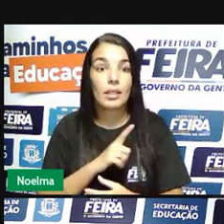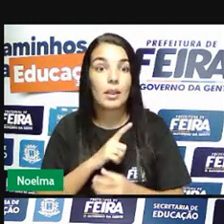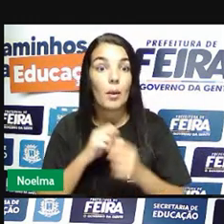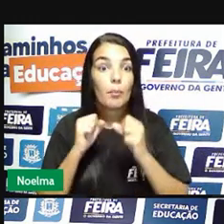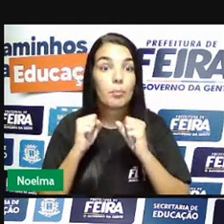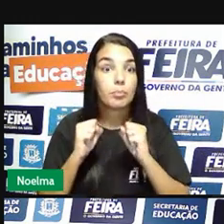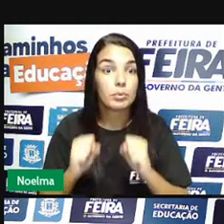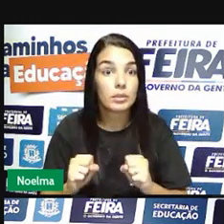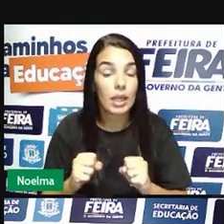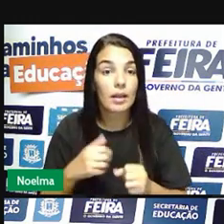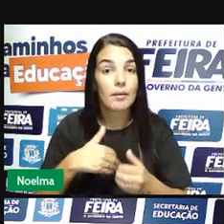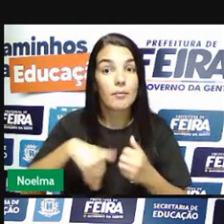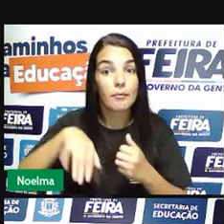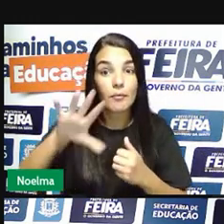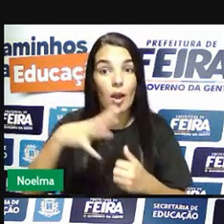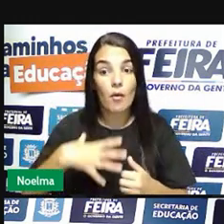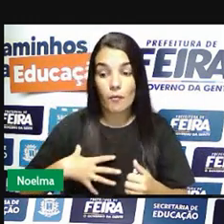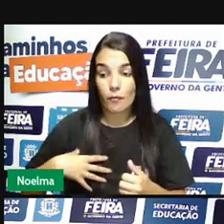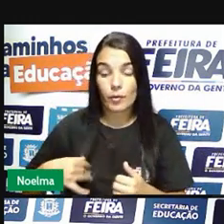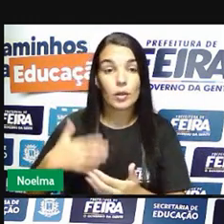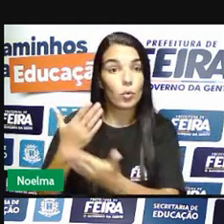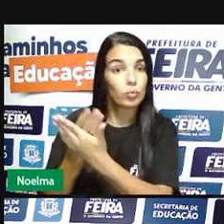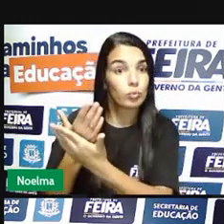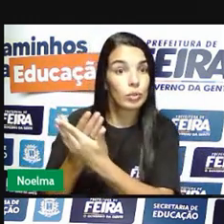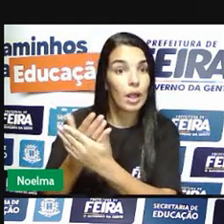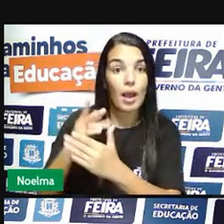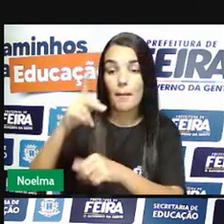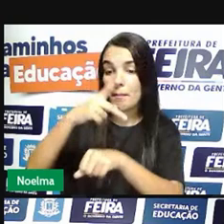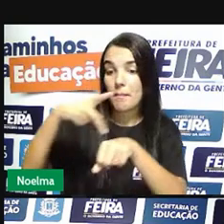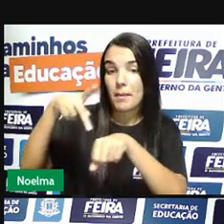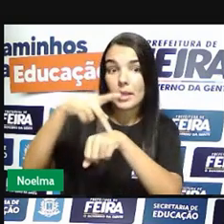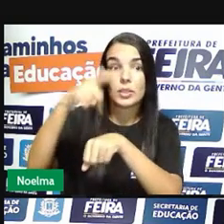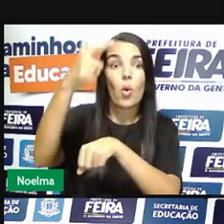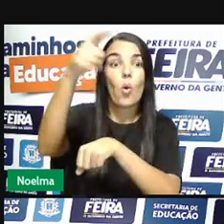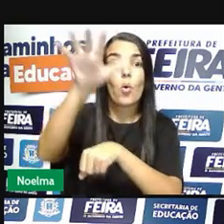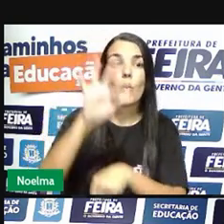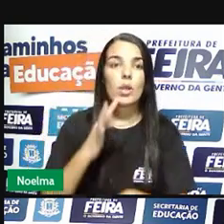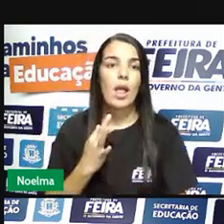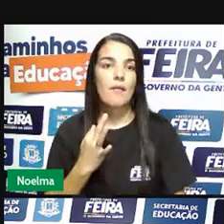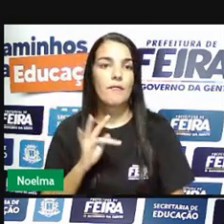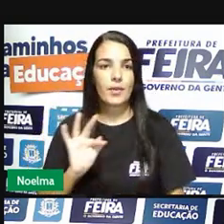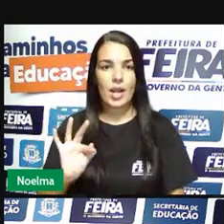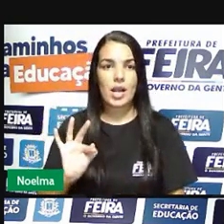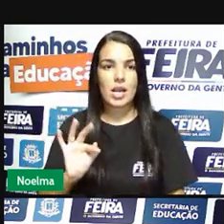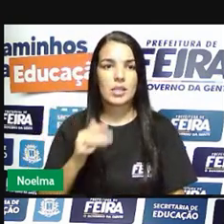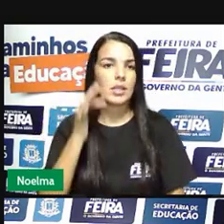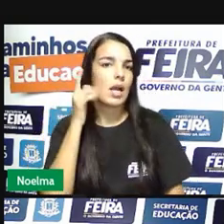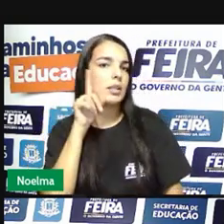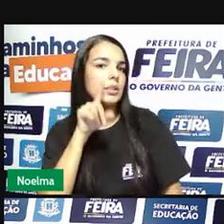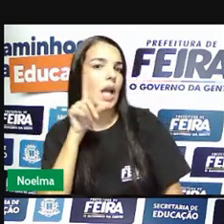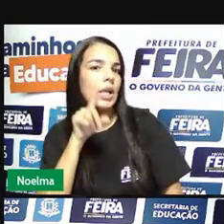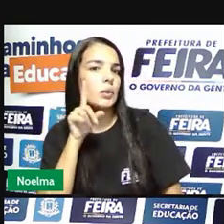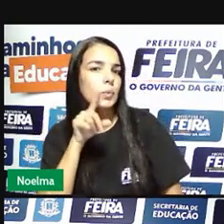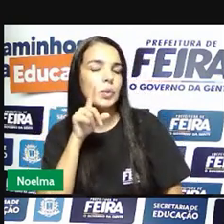puderam mandar seus filhos para fora do país para poder estudar. E aí, quando eles foram lá para os Estados Unidos,